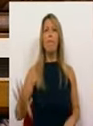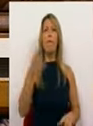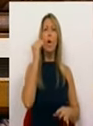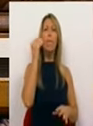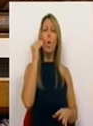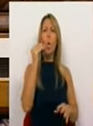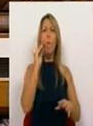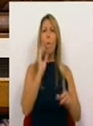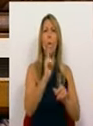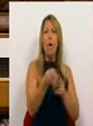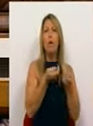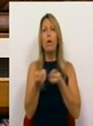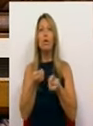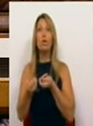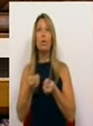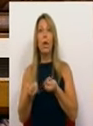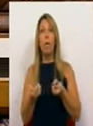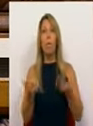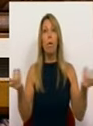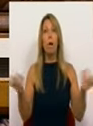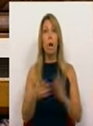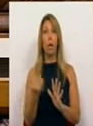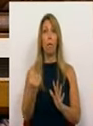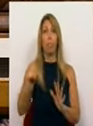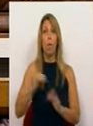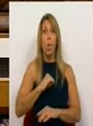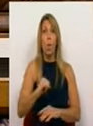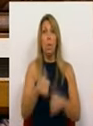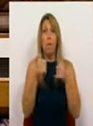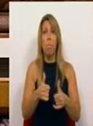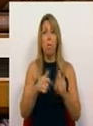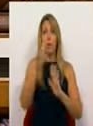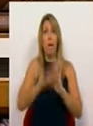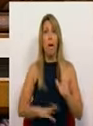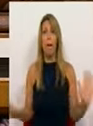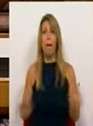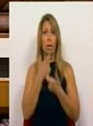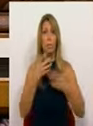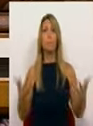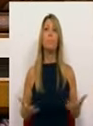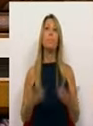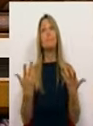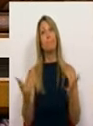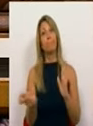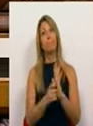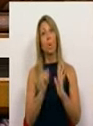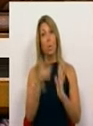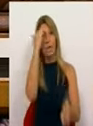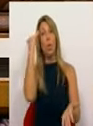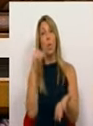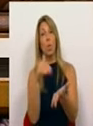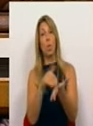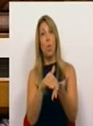e a desgraduação contra todas as boas regras. Para que, a este ponto, a Comissão conclua,